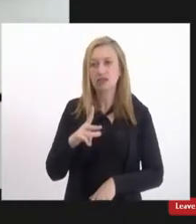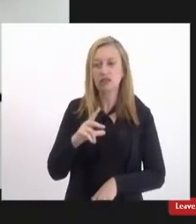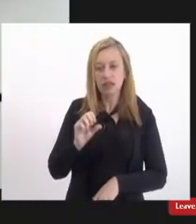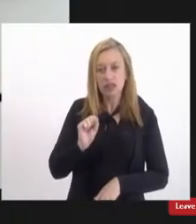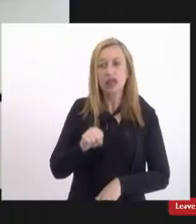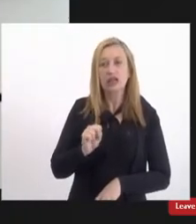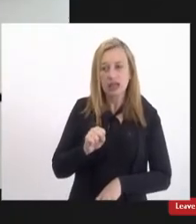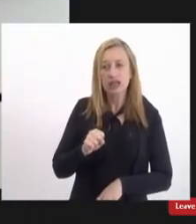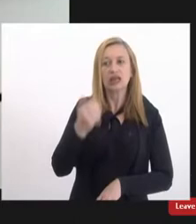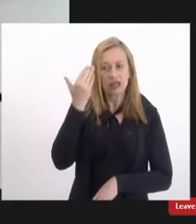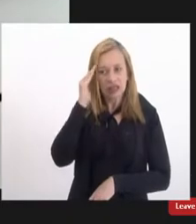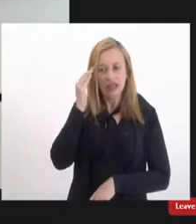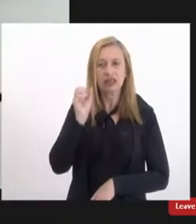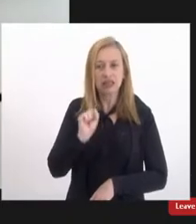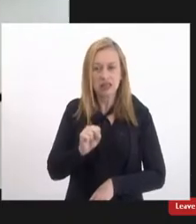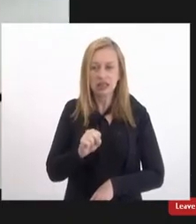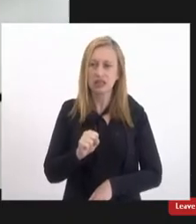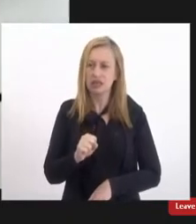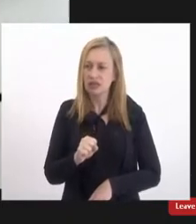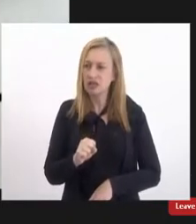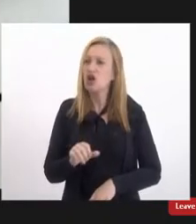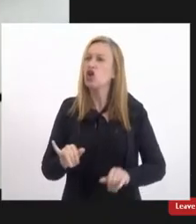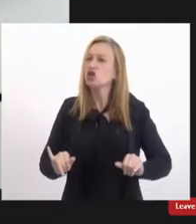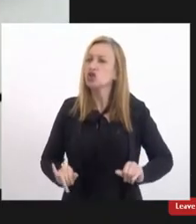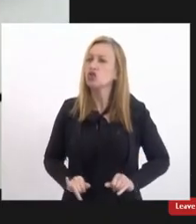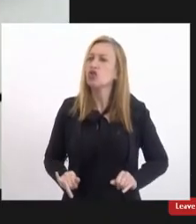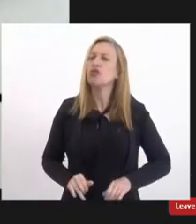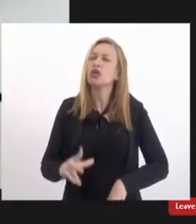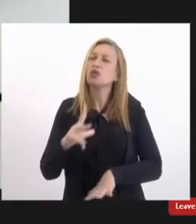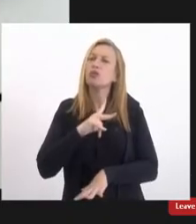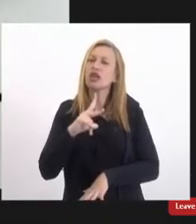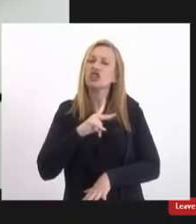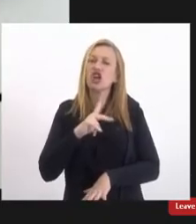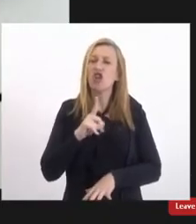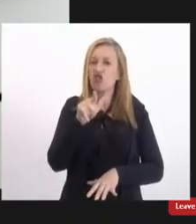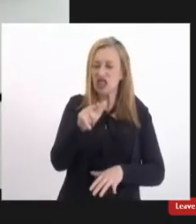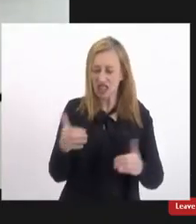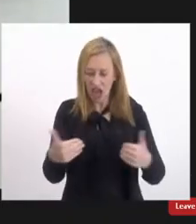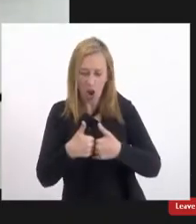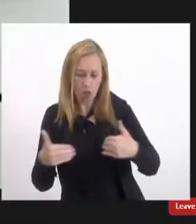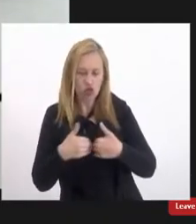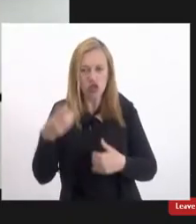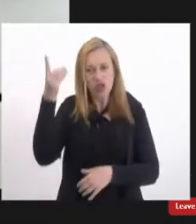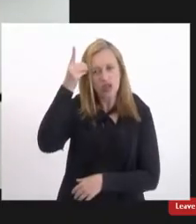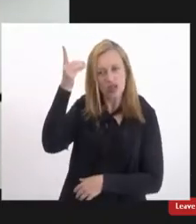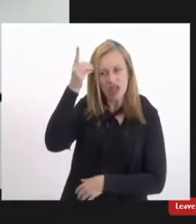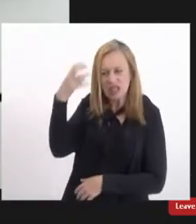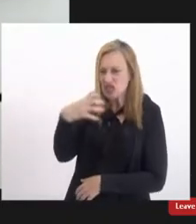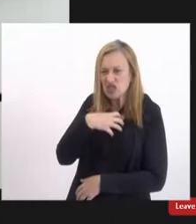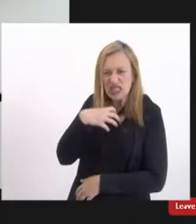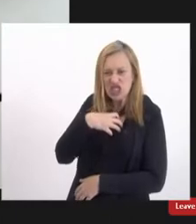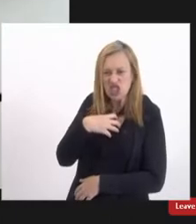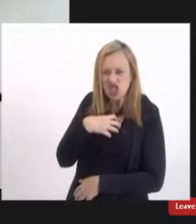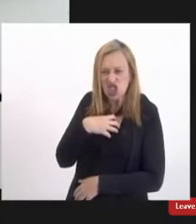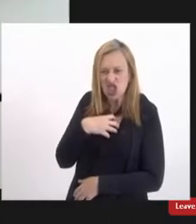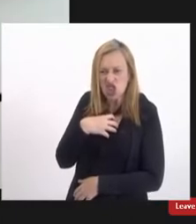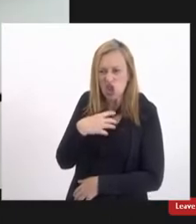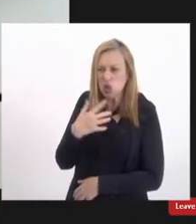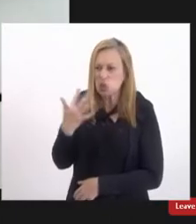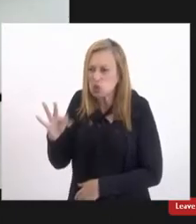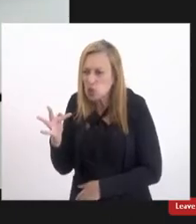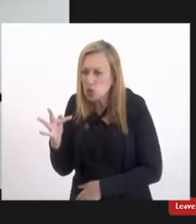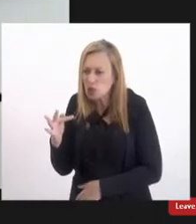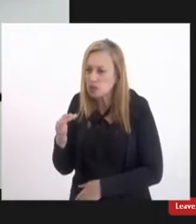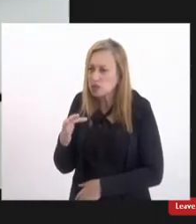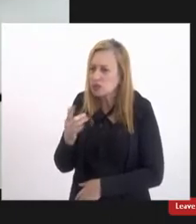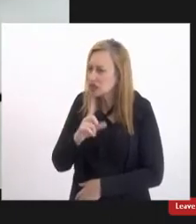e não é porque você é deficiente intelectual você é autista pode não ter teoria da mente que você não vai sentir aquela dor eu costumo dizer